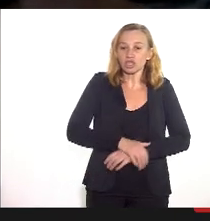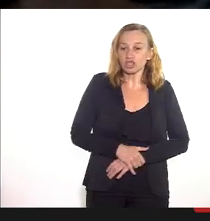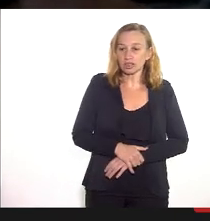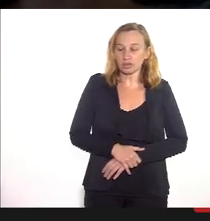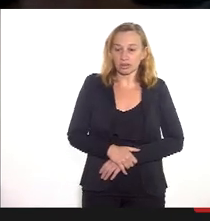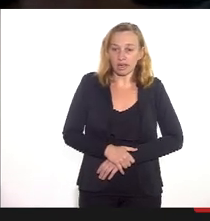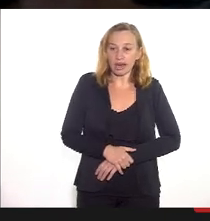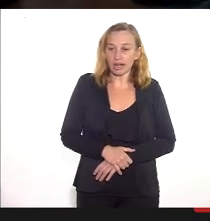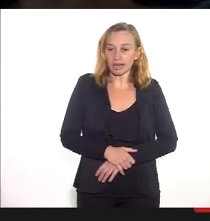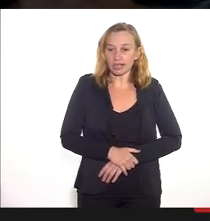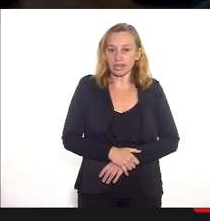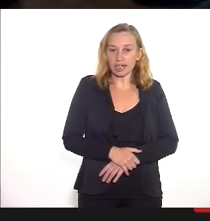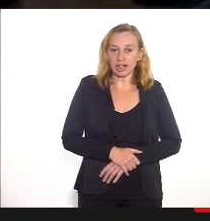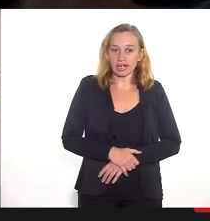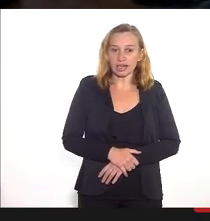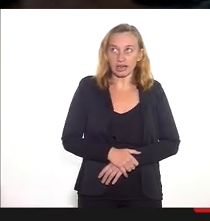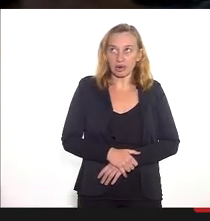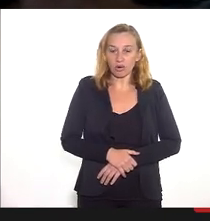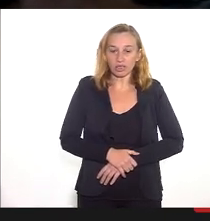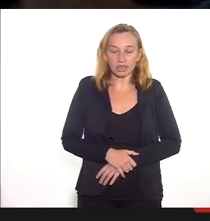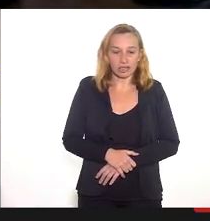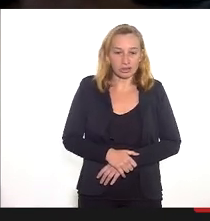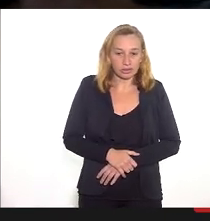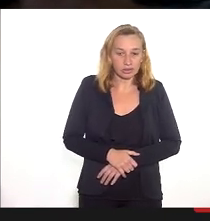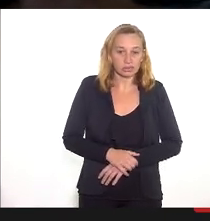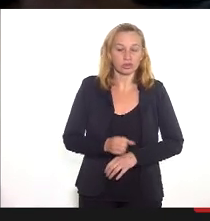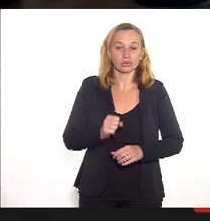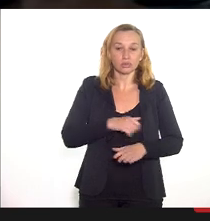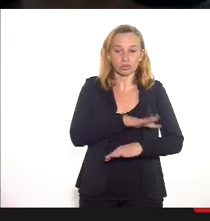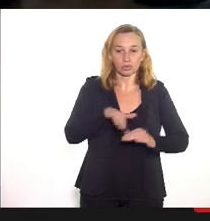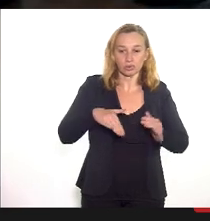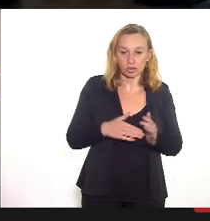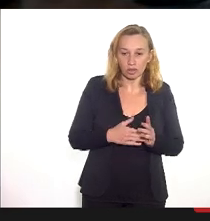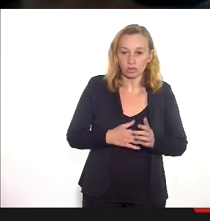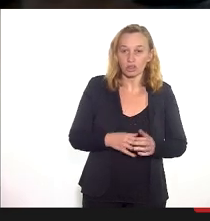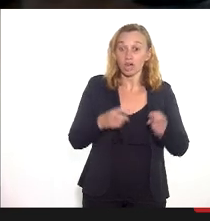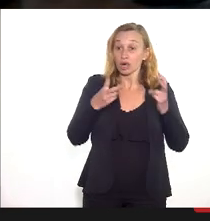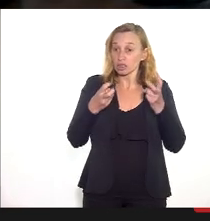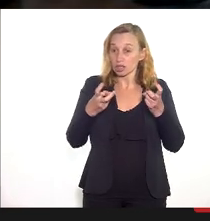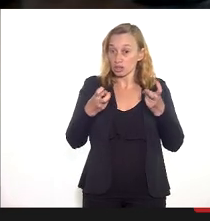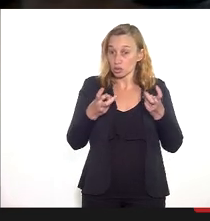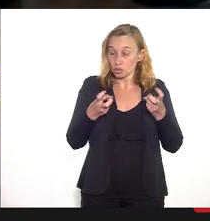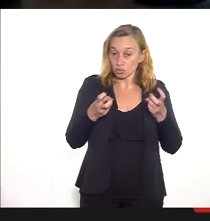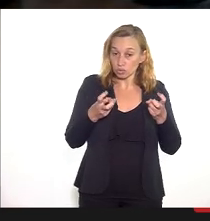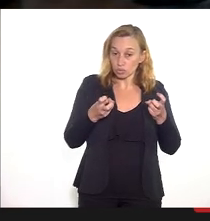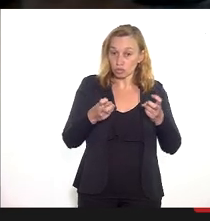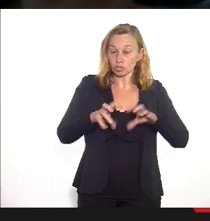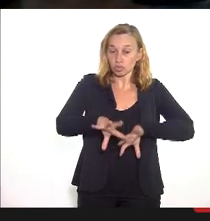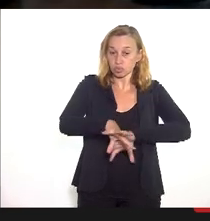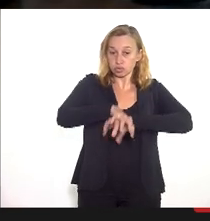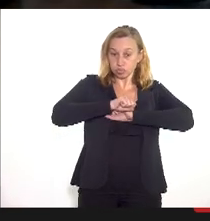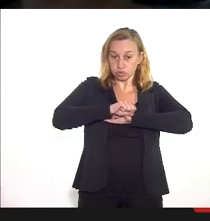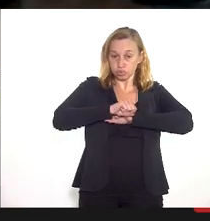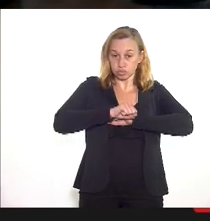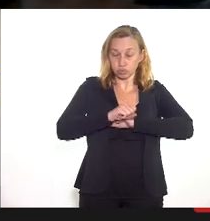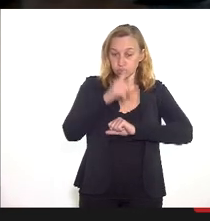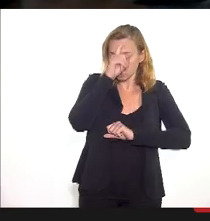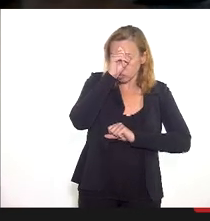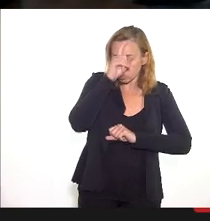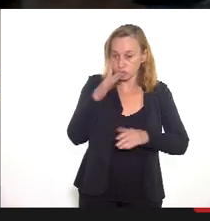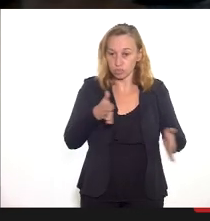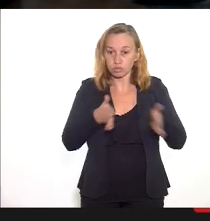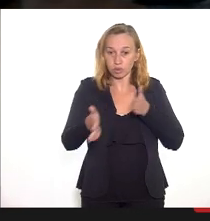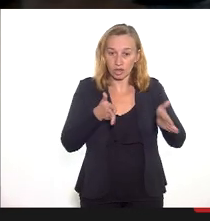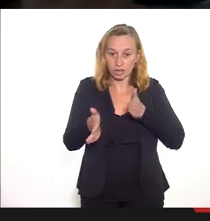A letalidade da Covid-19, tanto sobre o total de casos, quanto sobre o total de internações, variou durante o período,